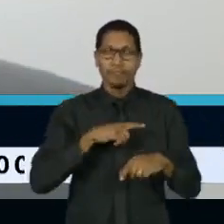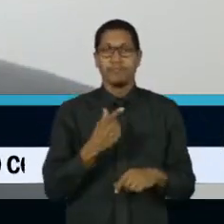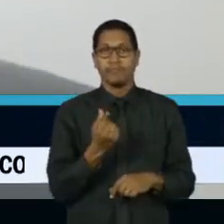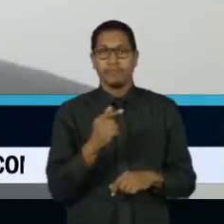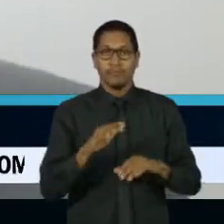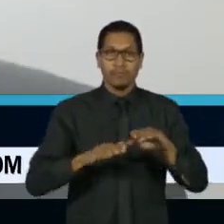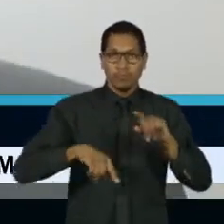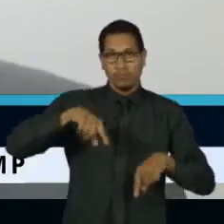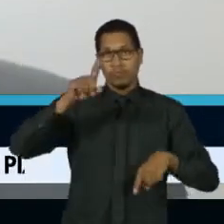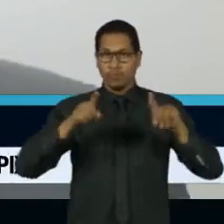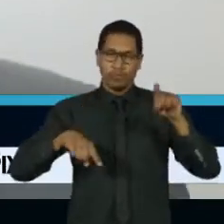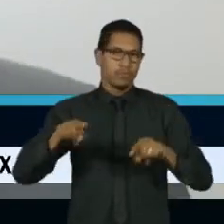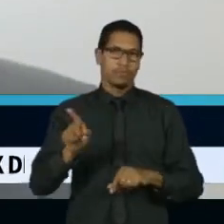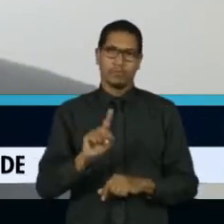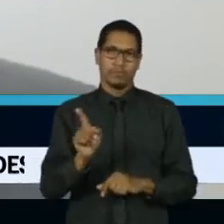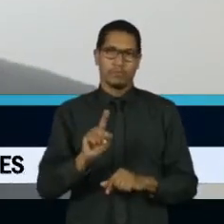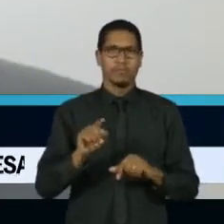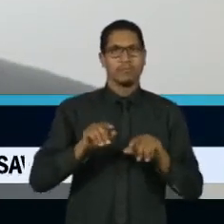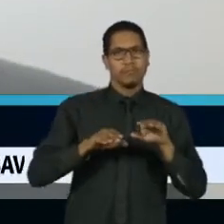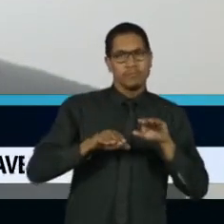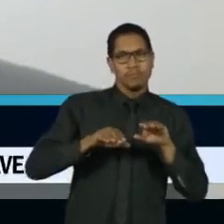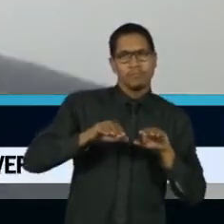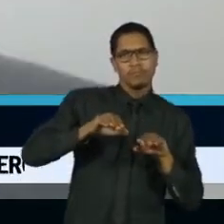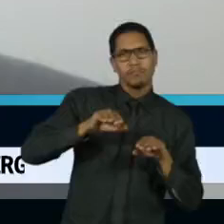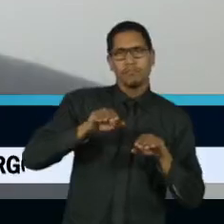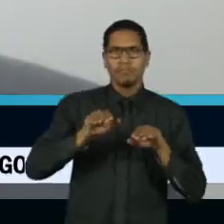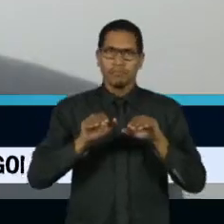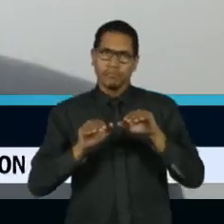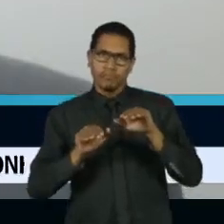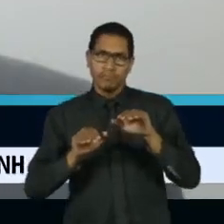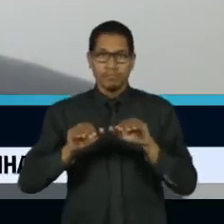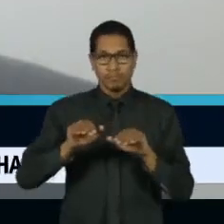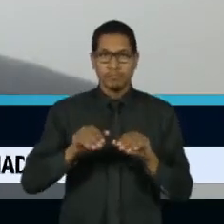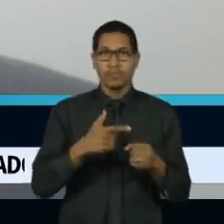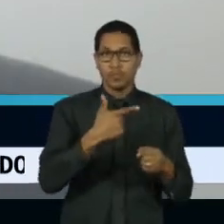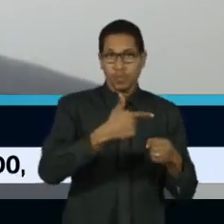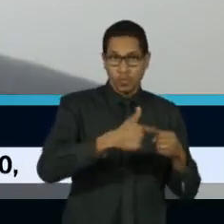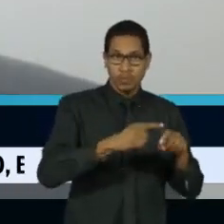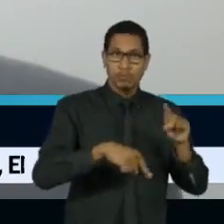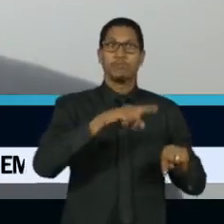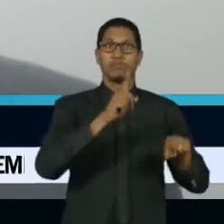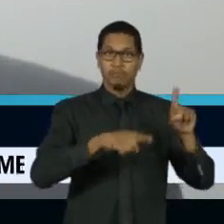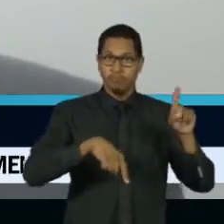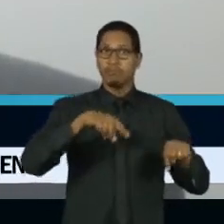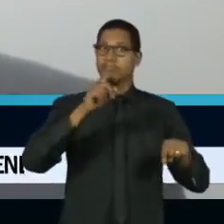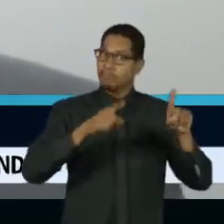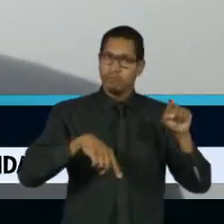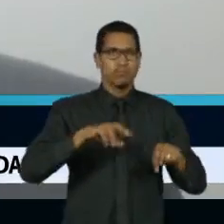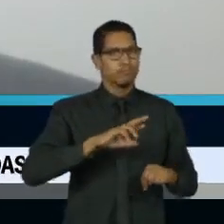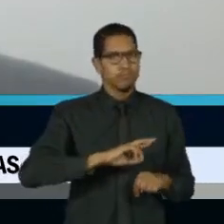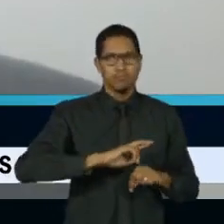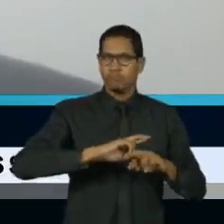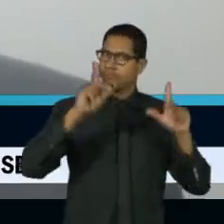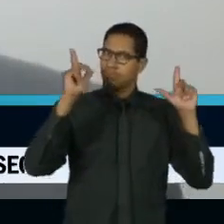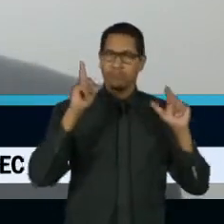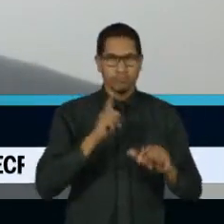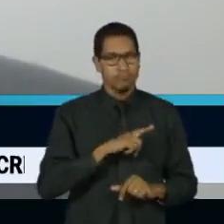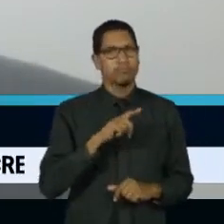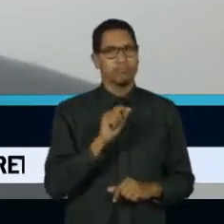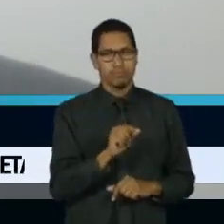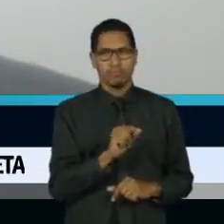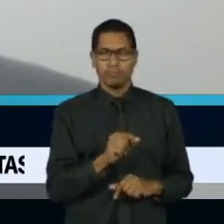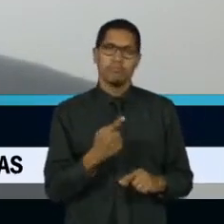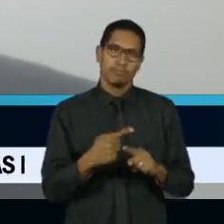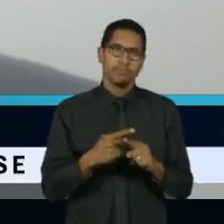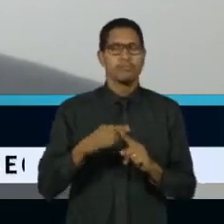do combustível. Do combustível, o que nós estamos enfrentando é essa flutuação de preços